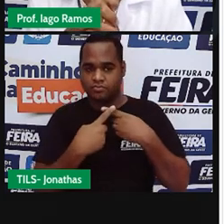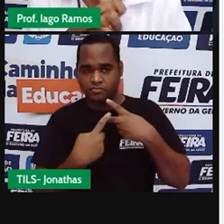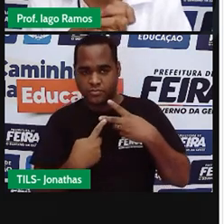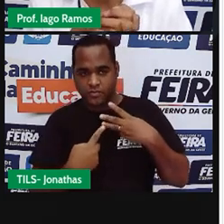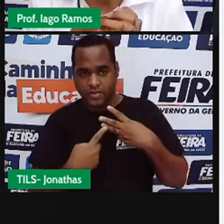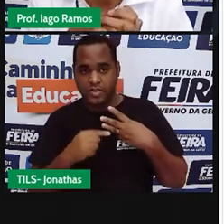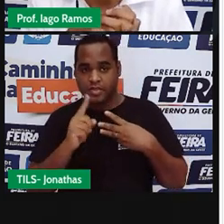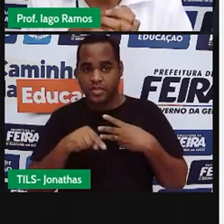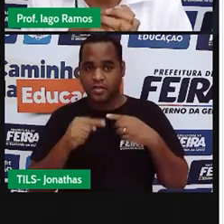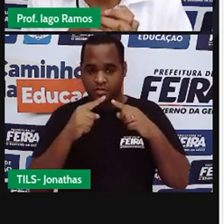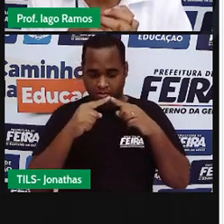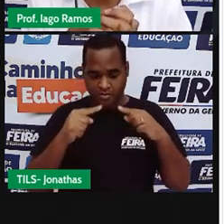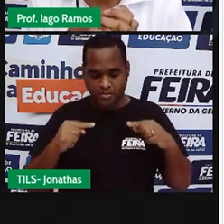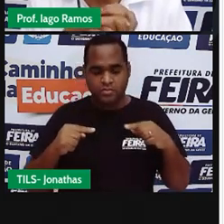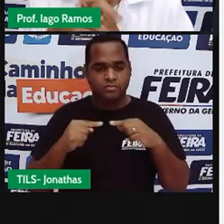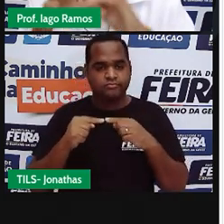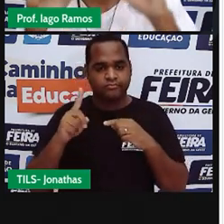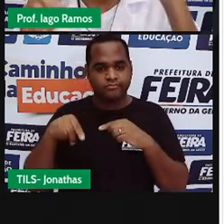triângulozinho